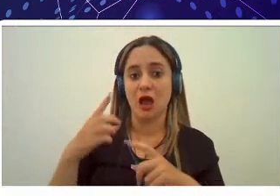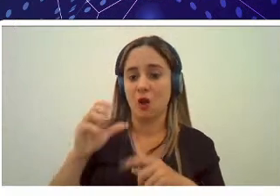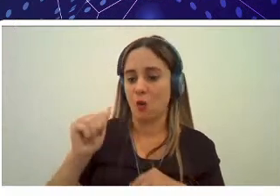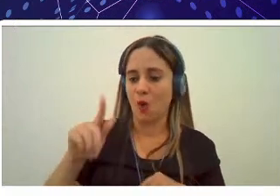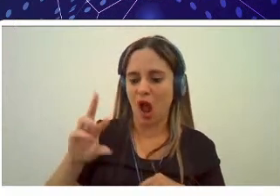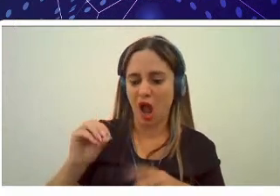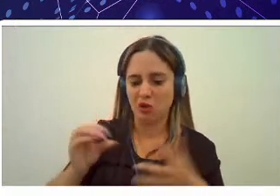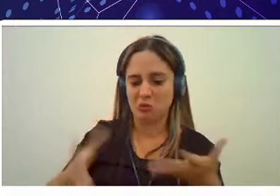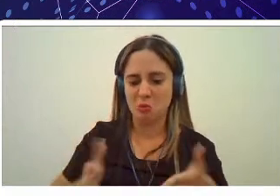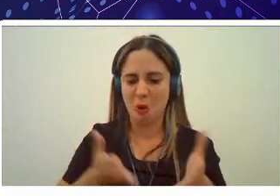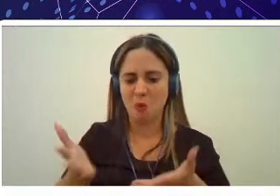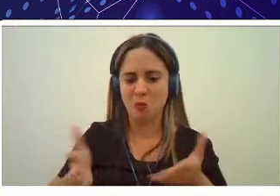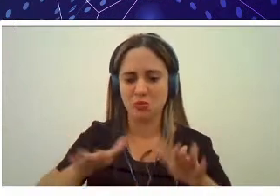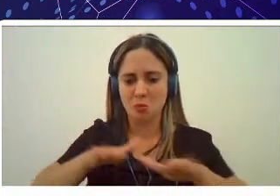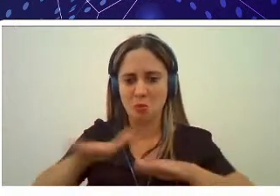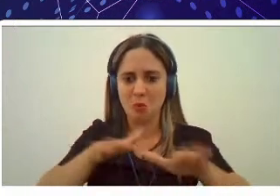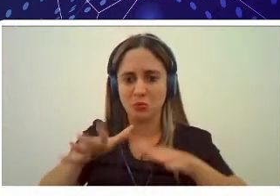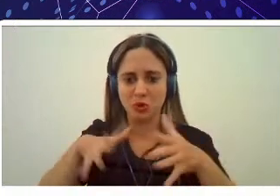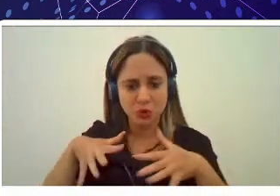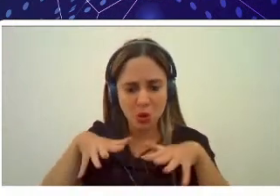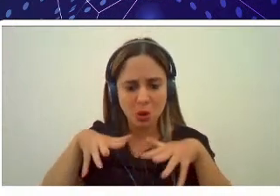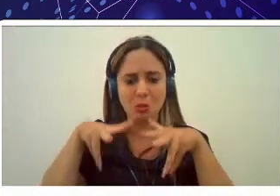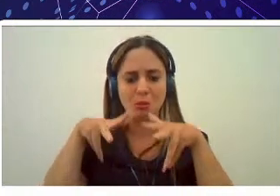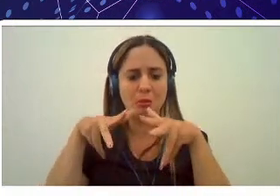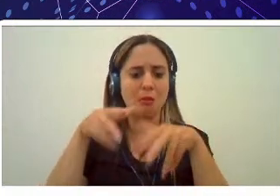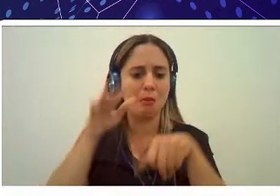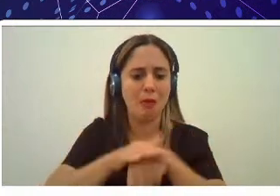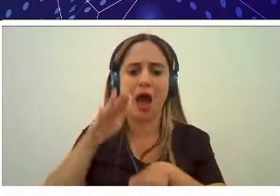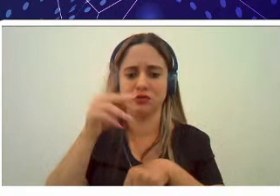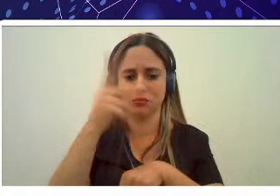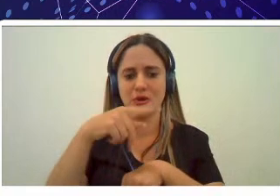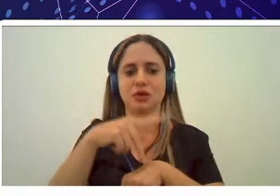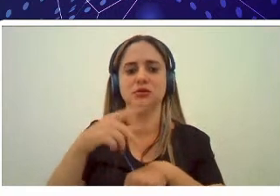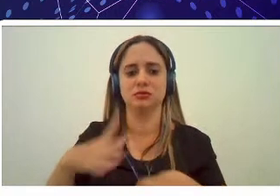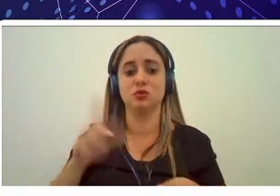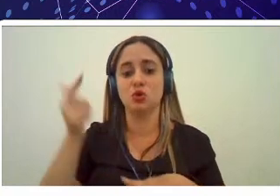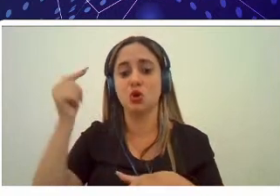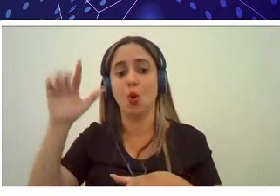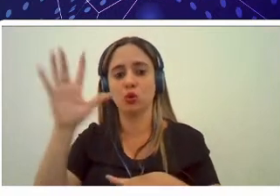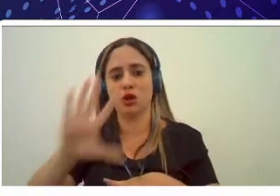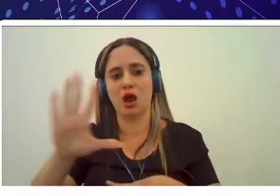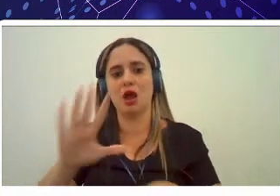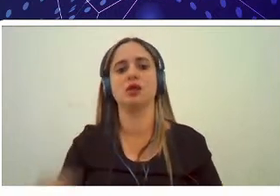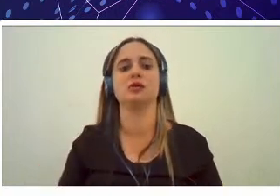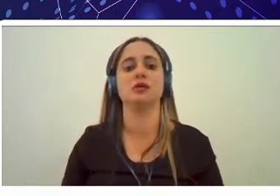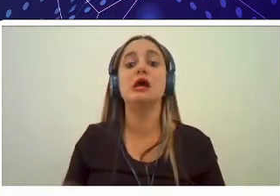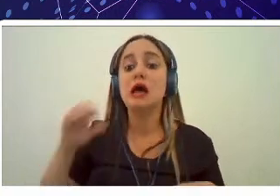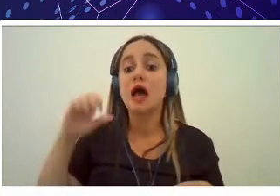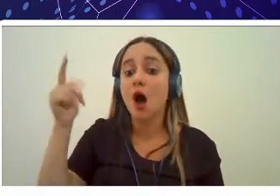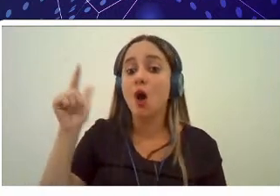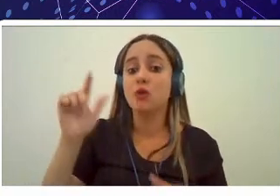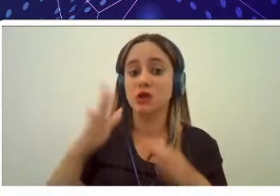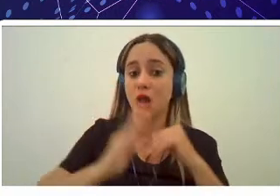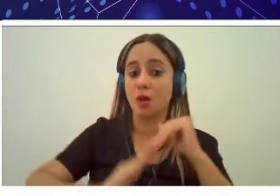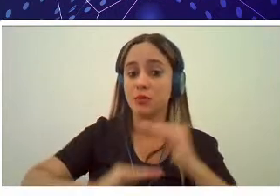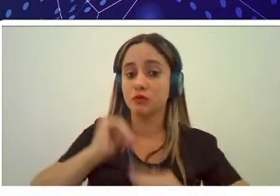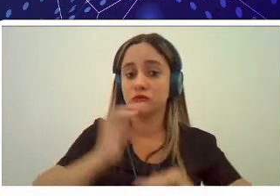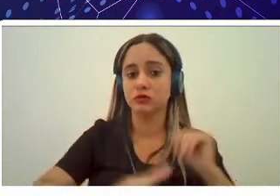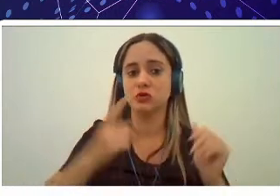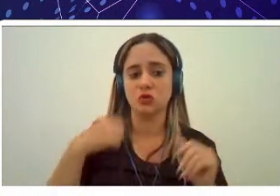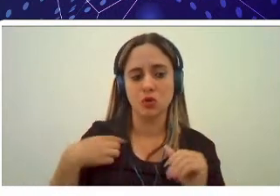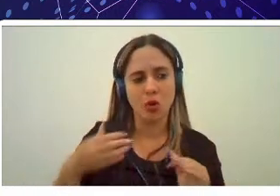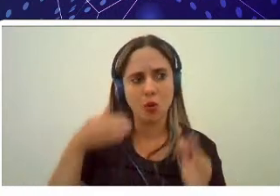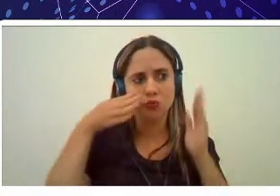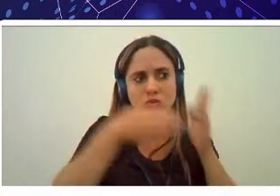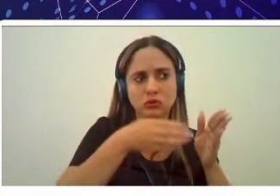qualquer outro setor sem sombra de dúvidas então não desistam hoje as profissões se elas não estão voltadas para a área de tecnologia